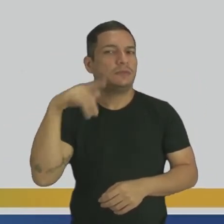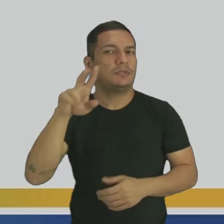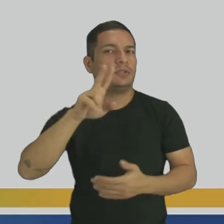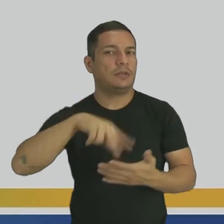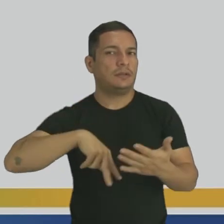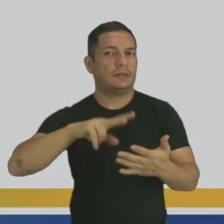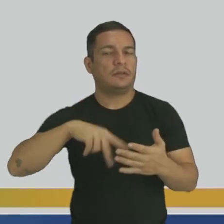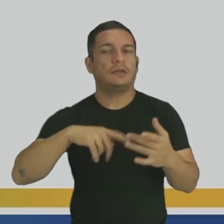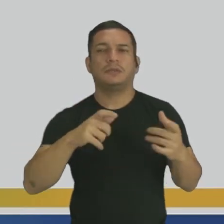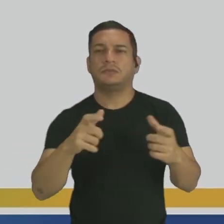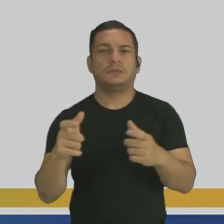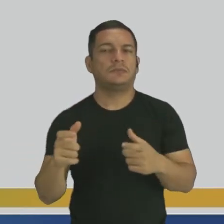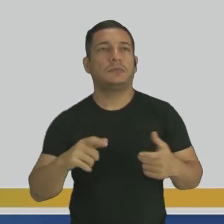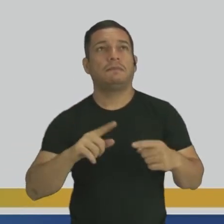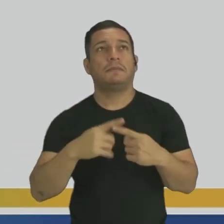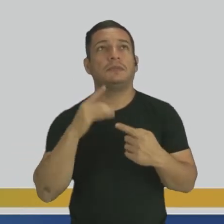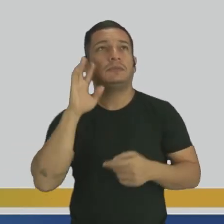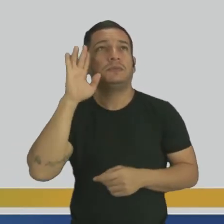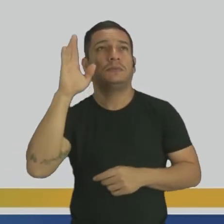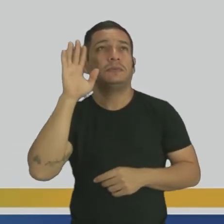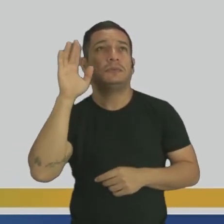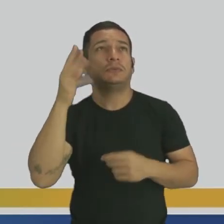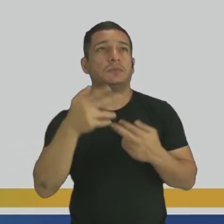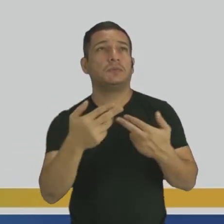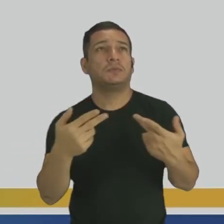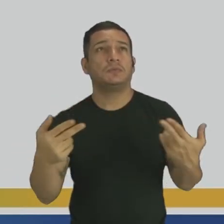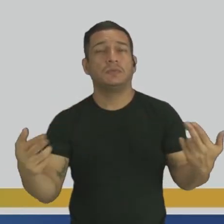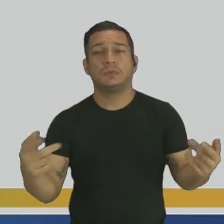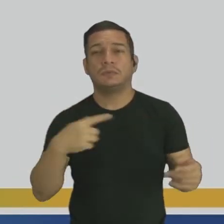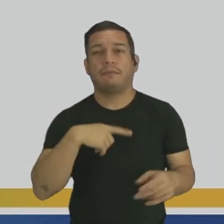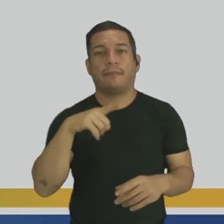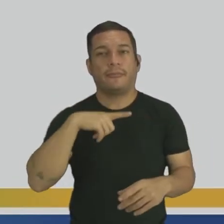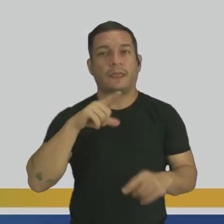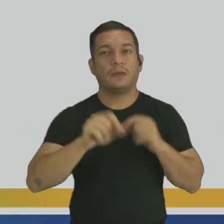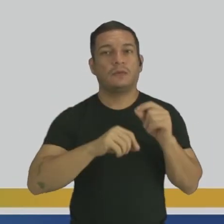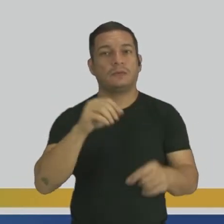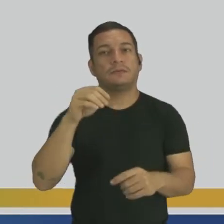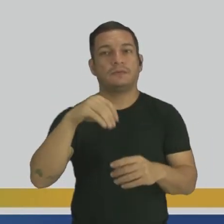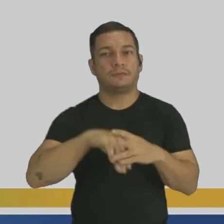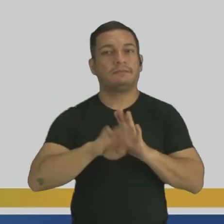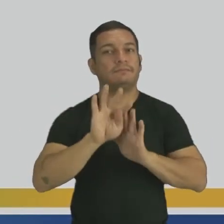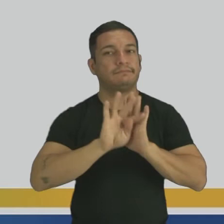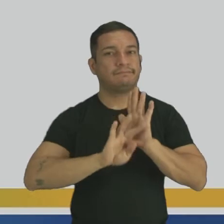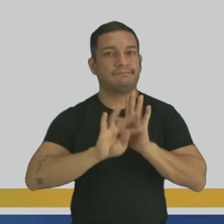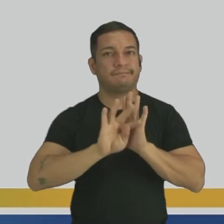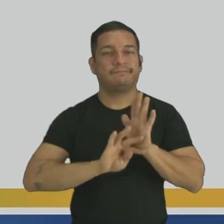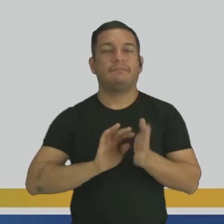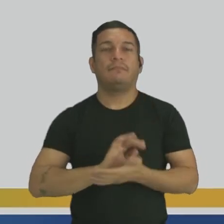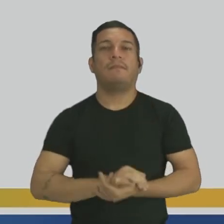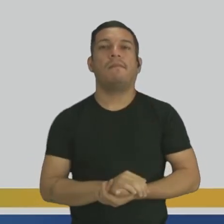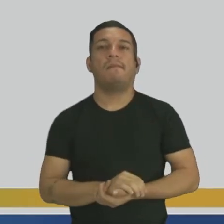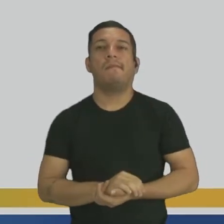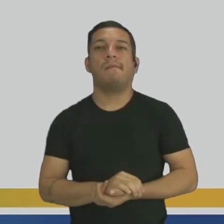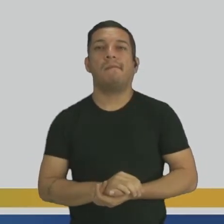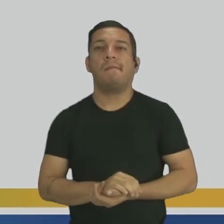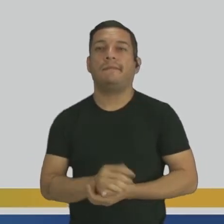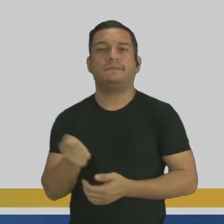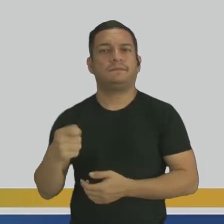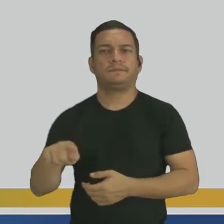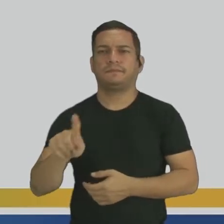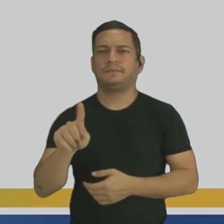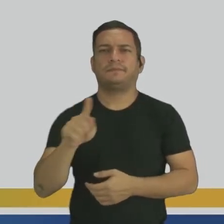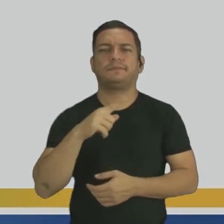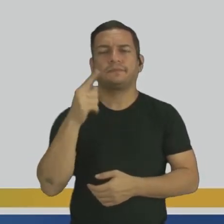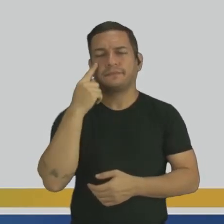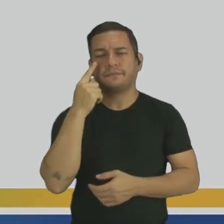lugar, mas não tinha imaginado tanta coisa que tem dentro de um pequeno texto. Então, não precisa nem